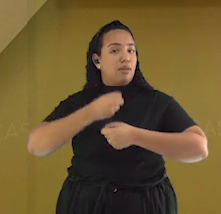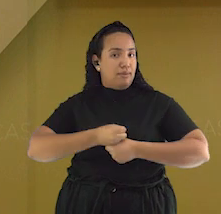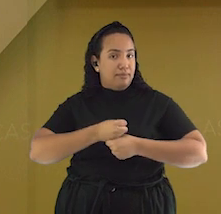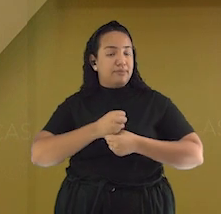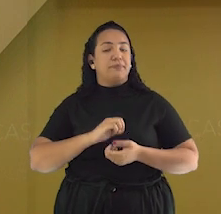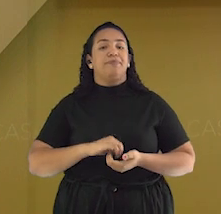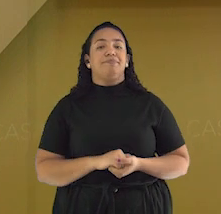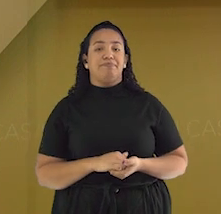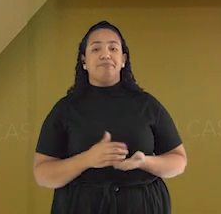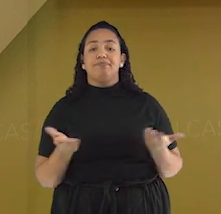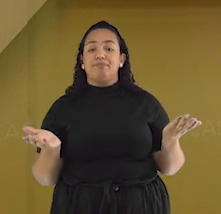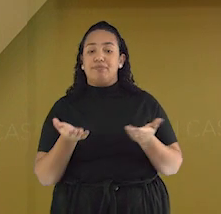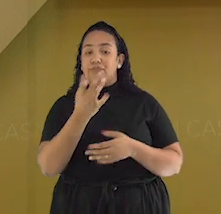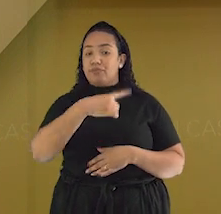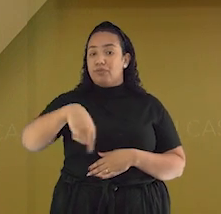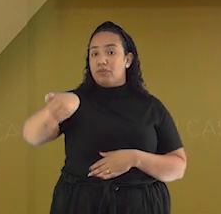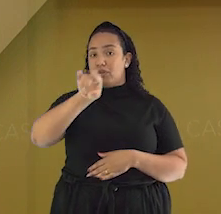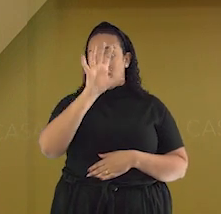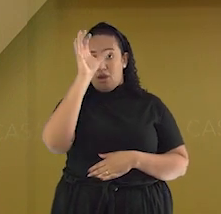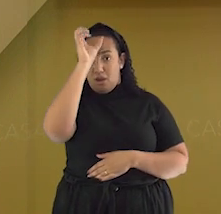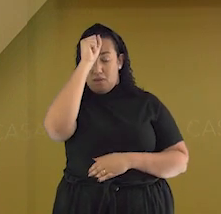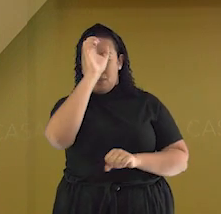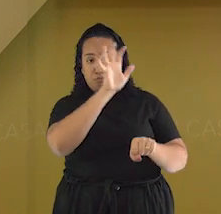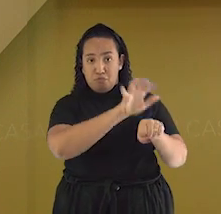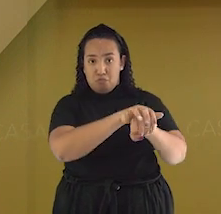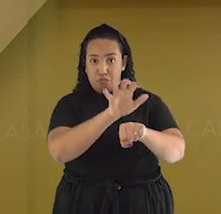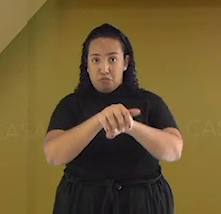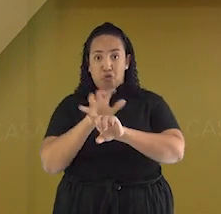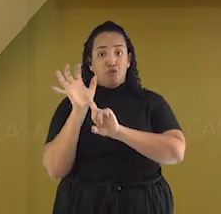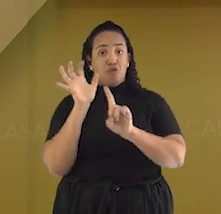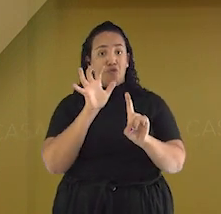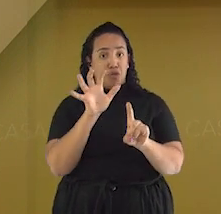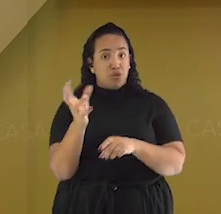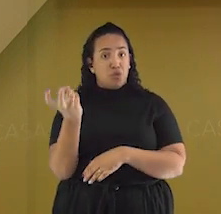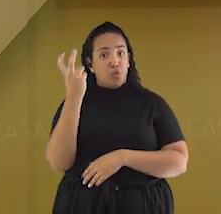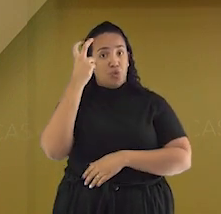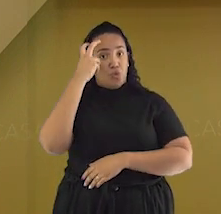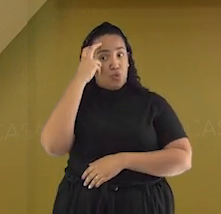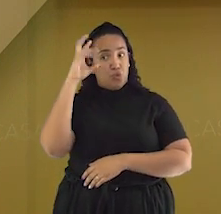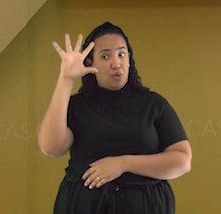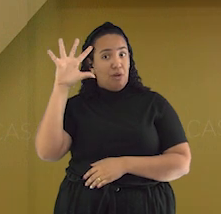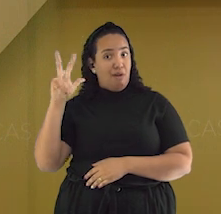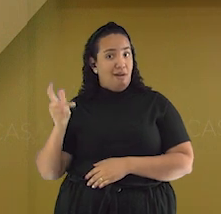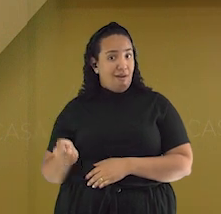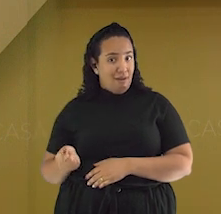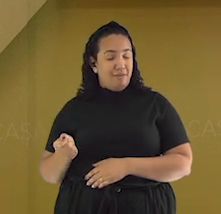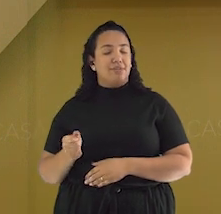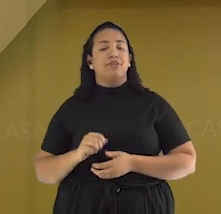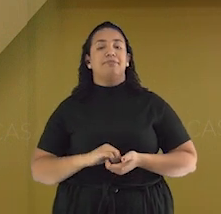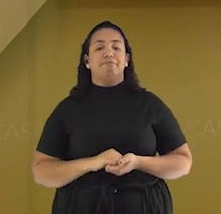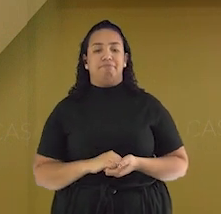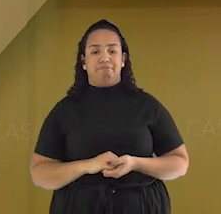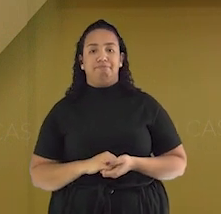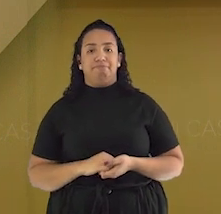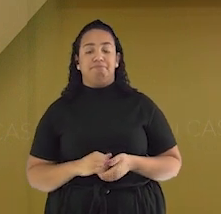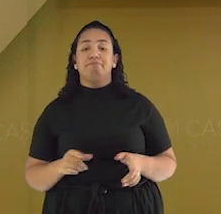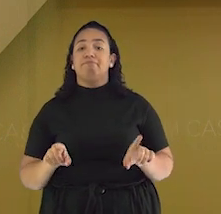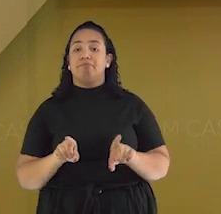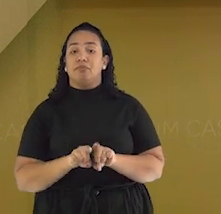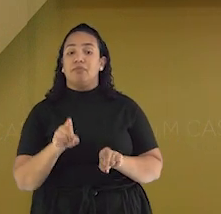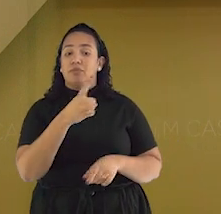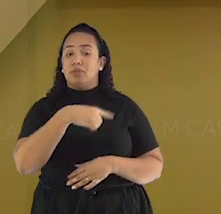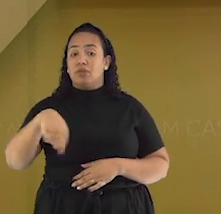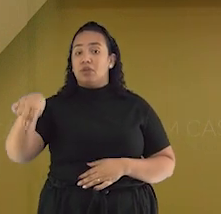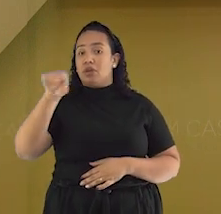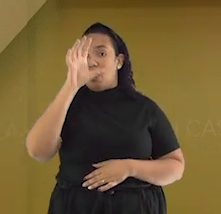hoje. Vimos sobre a influência da colonização na variedade da cultura africana. Vimos também as